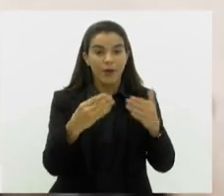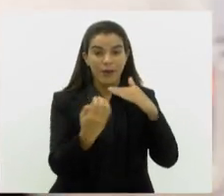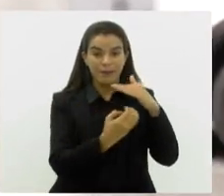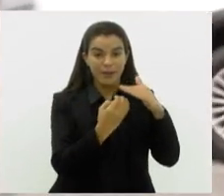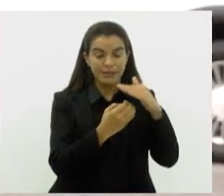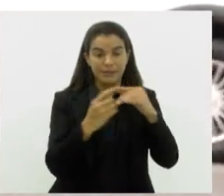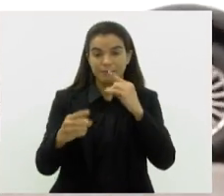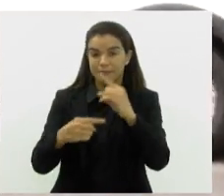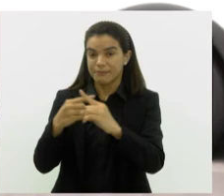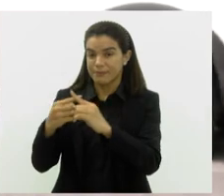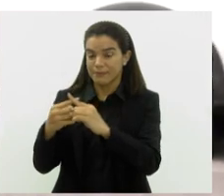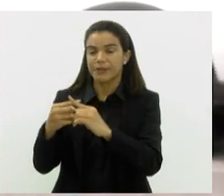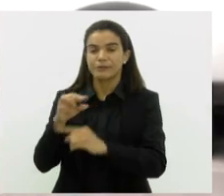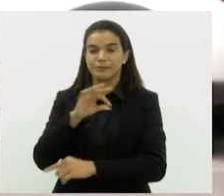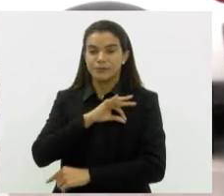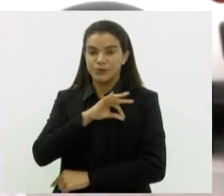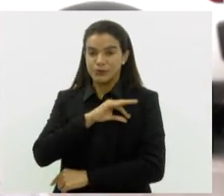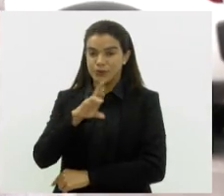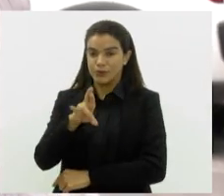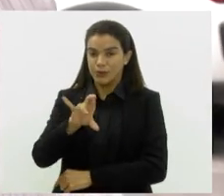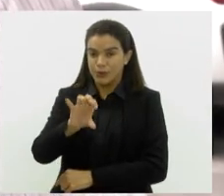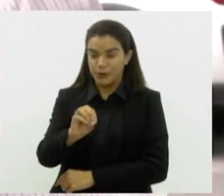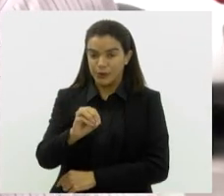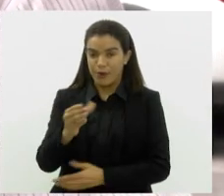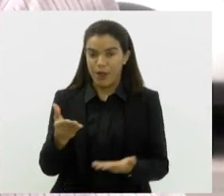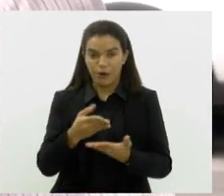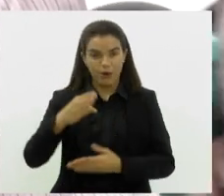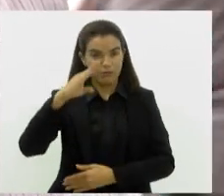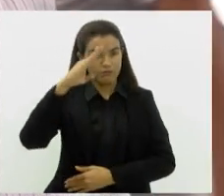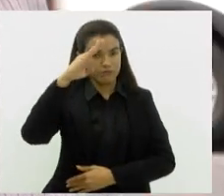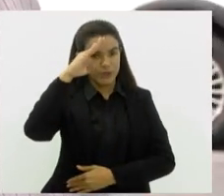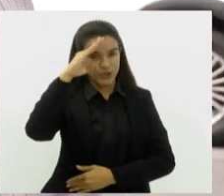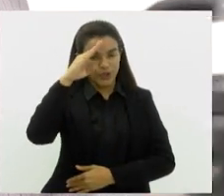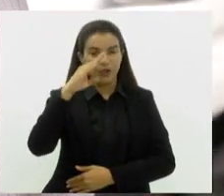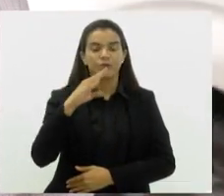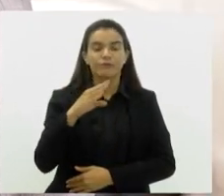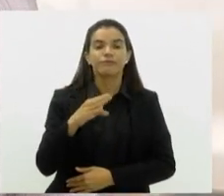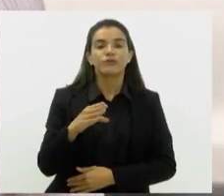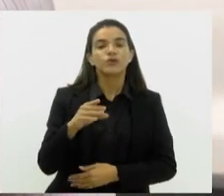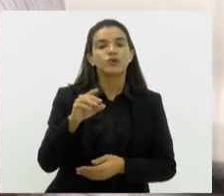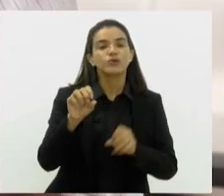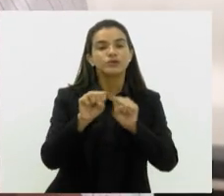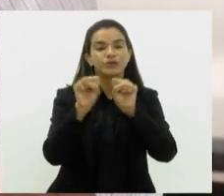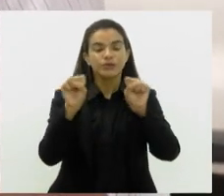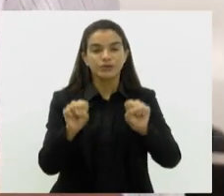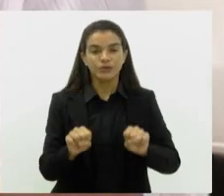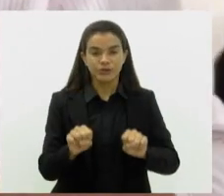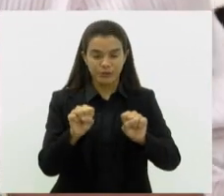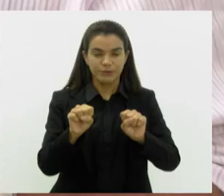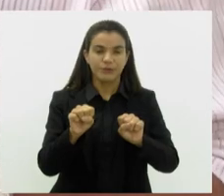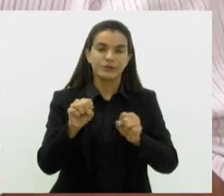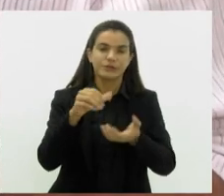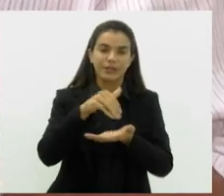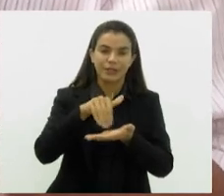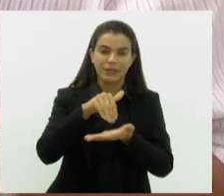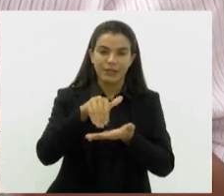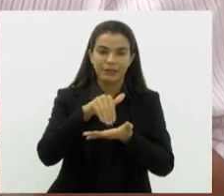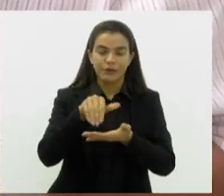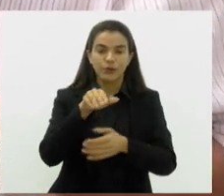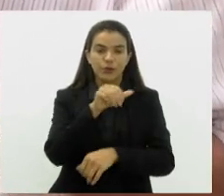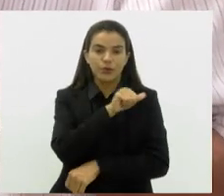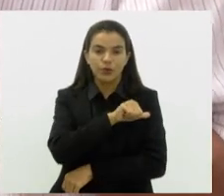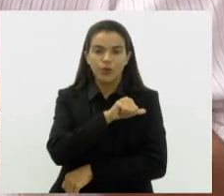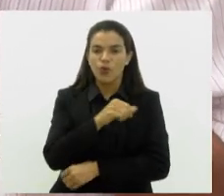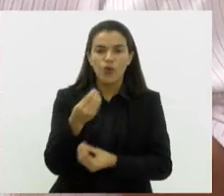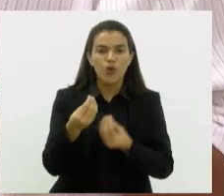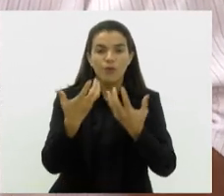Militar do Estado do Rio de Janeiro. Ao meu lado está o Major Tiago Ferreira, que é diretor de sistema da Secretaria de Estado de Polícia, que vai explicar pra gente como